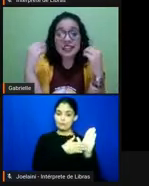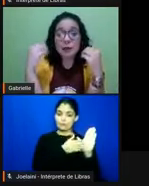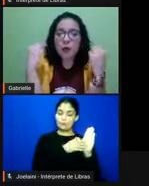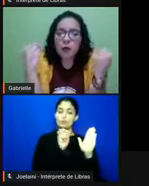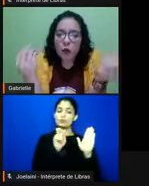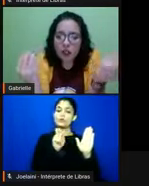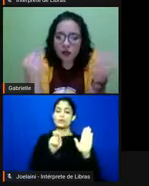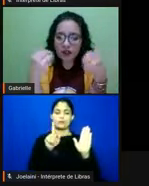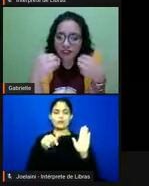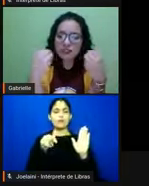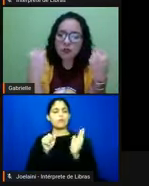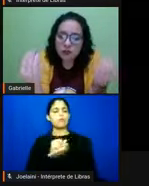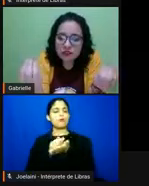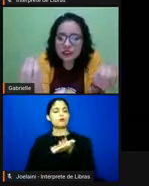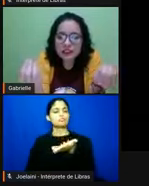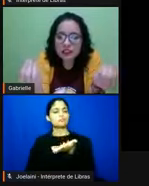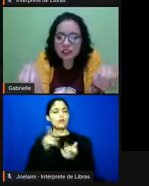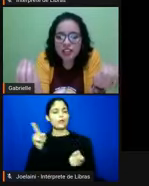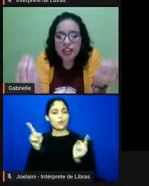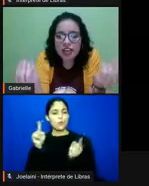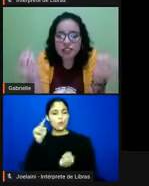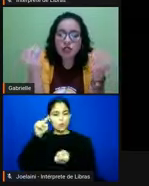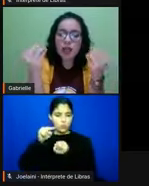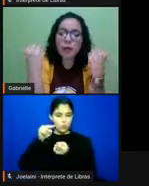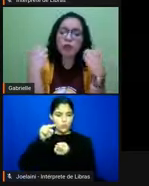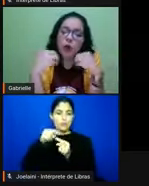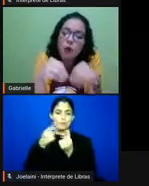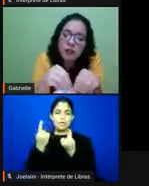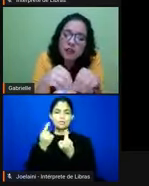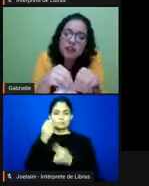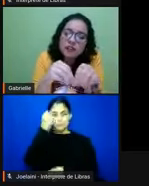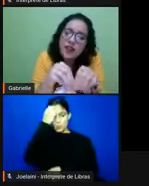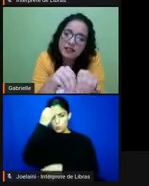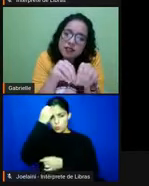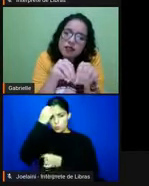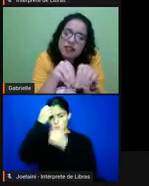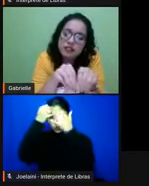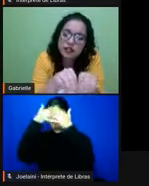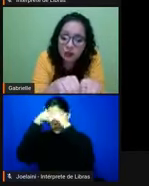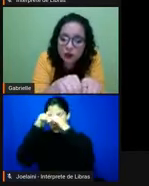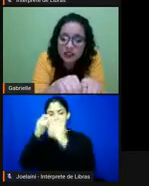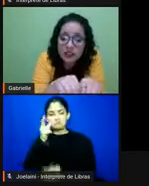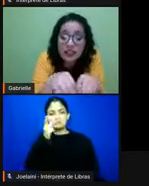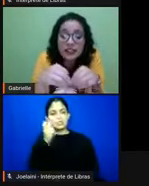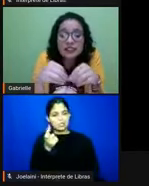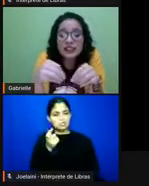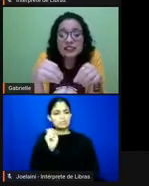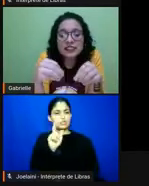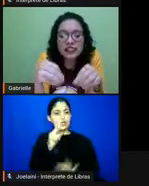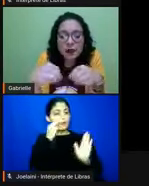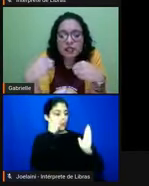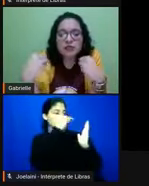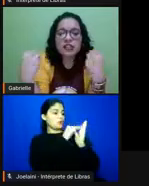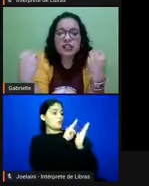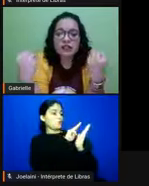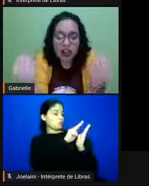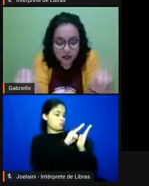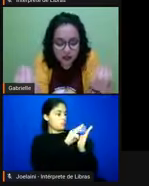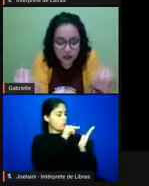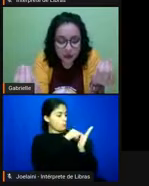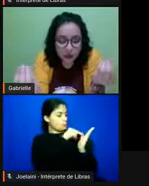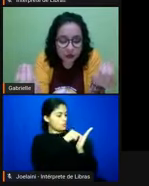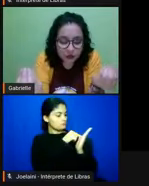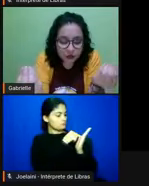percebem, mas ela propõe uma reflexão muito interessante, que é a gente olhar para o nome dessas organizações e tentar entender quais são os